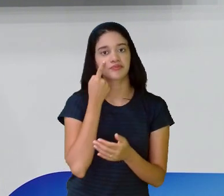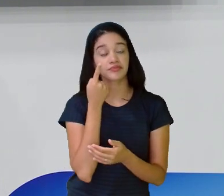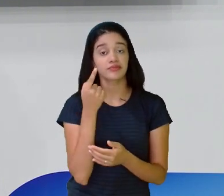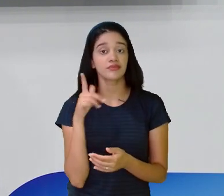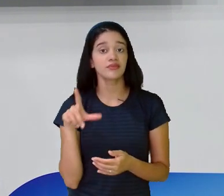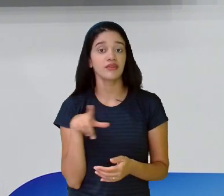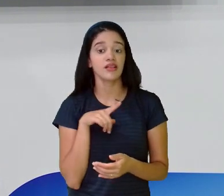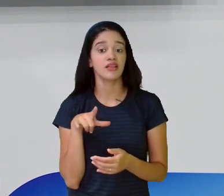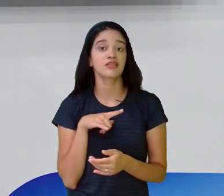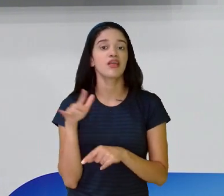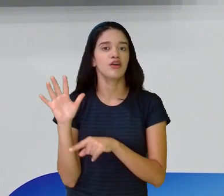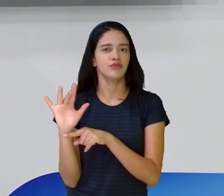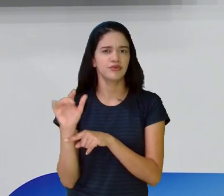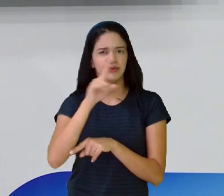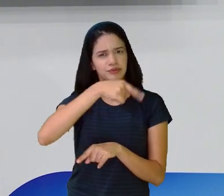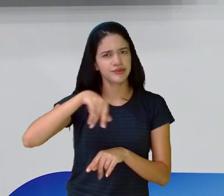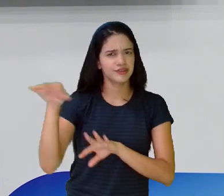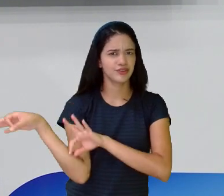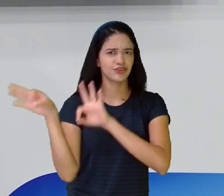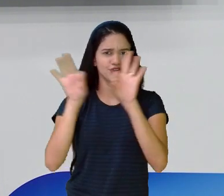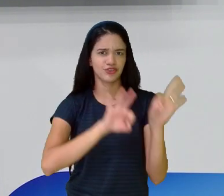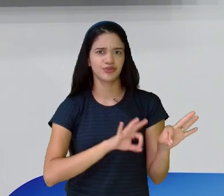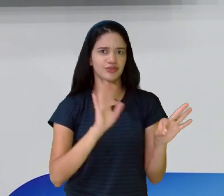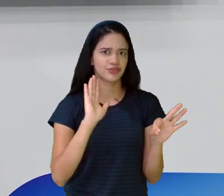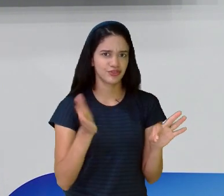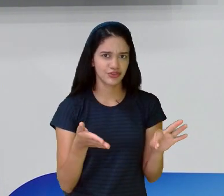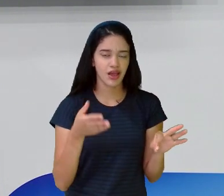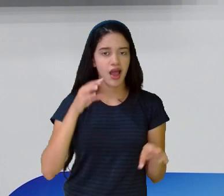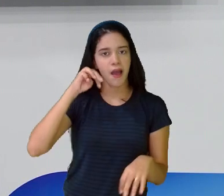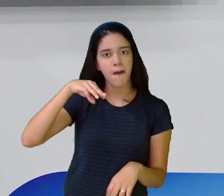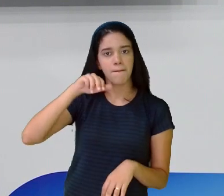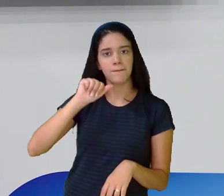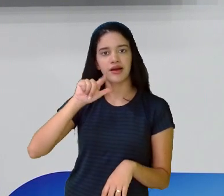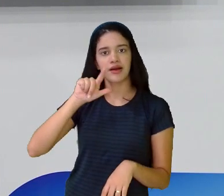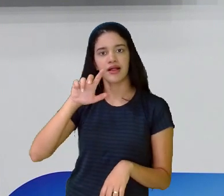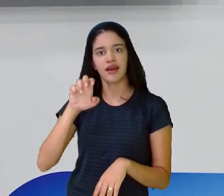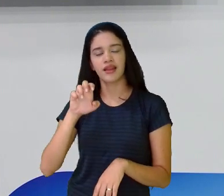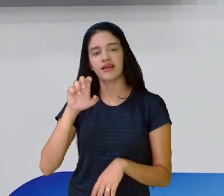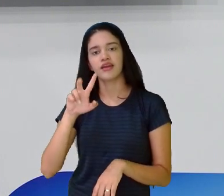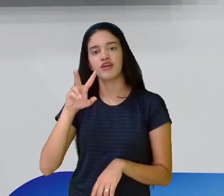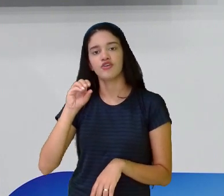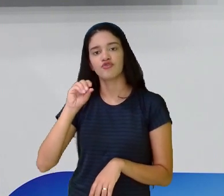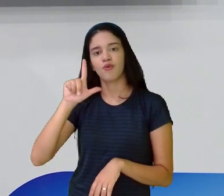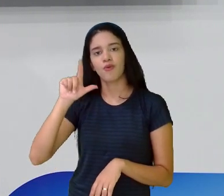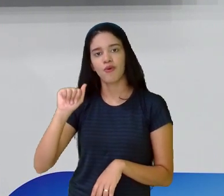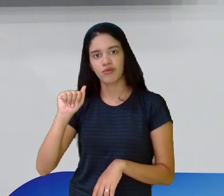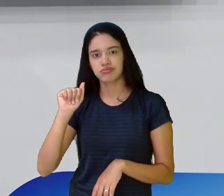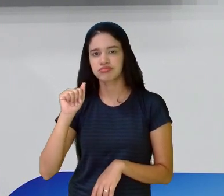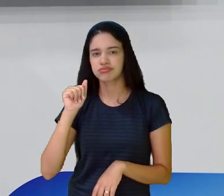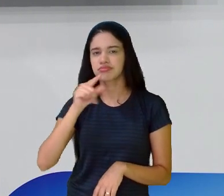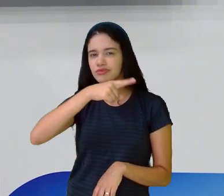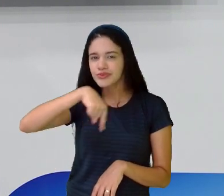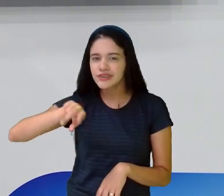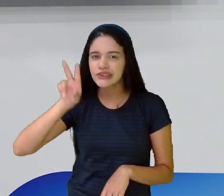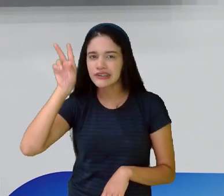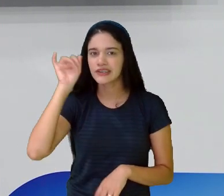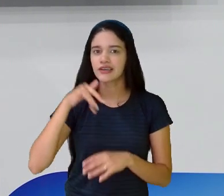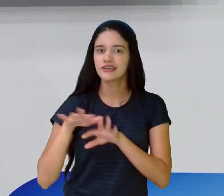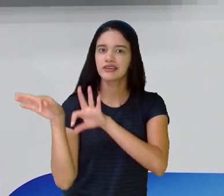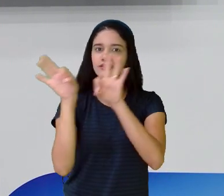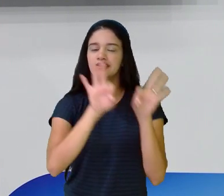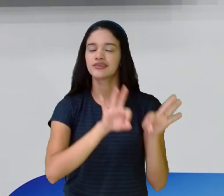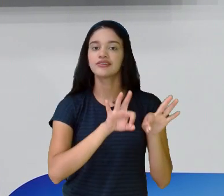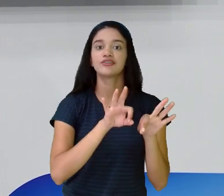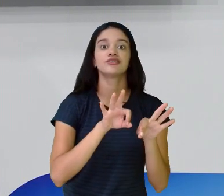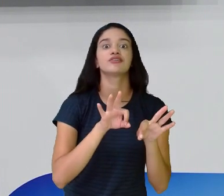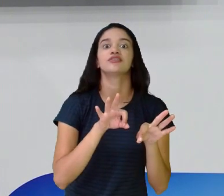tem o filme. Vocês já assistiram o filme Malévola? Que conta a história de Malévola. Que ela, na verdade, não é uma